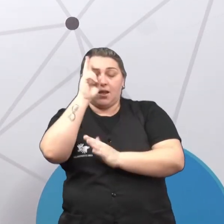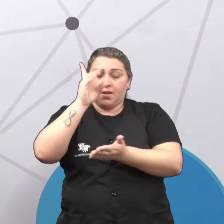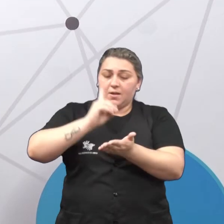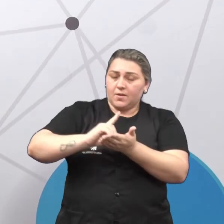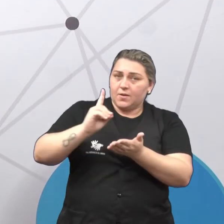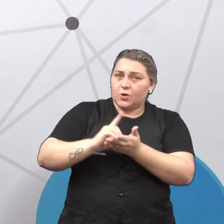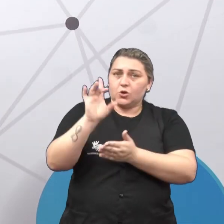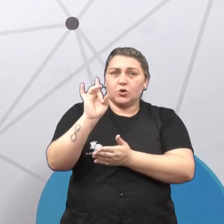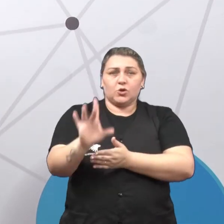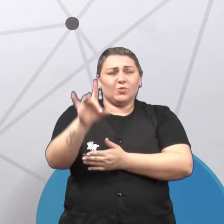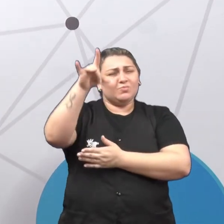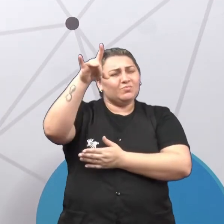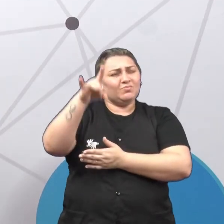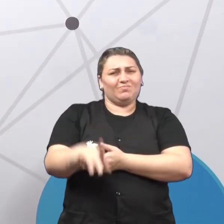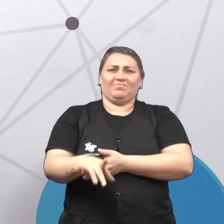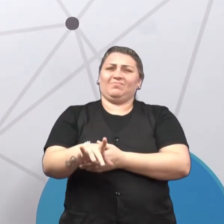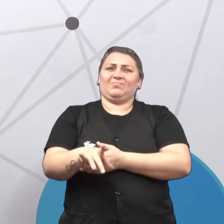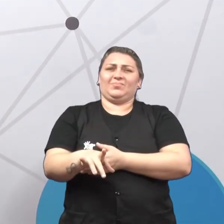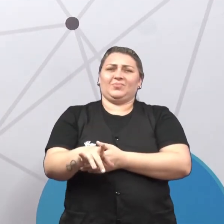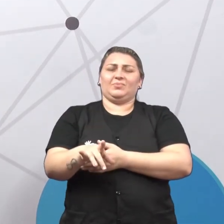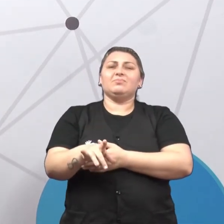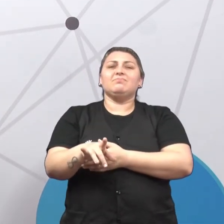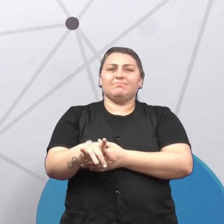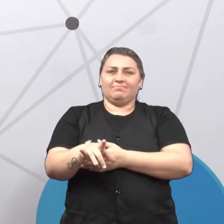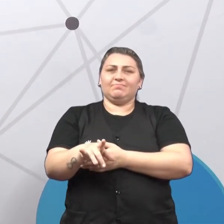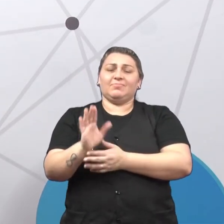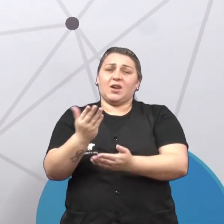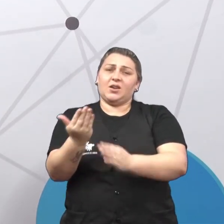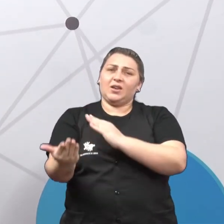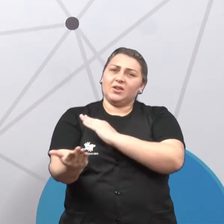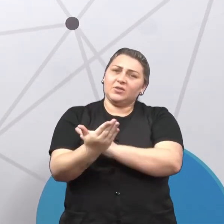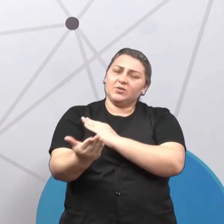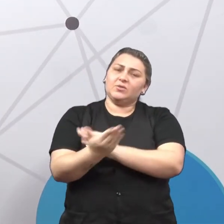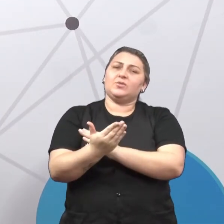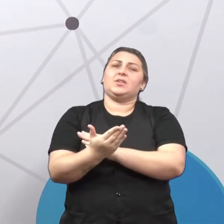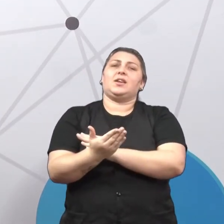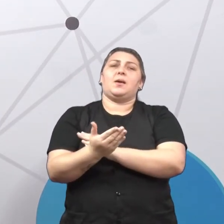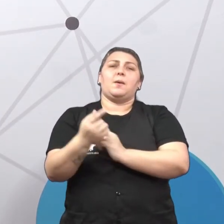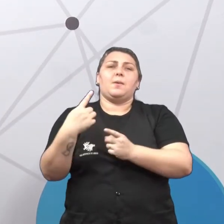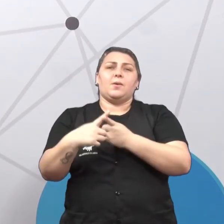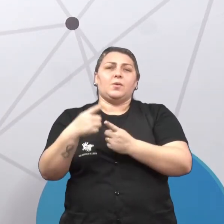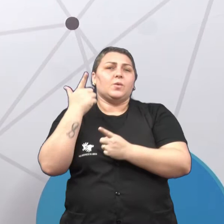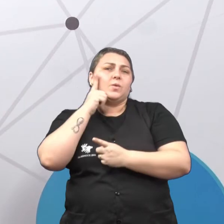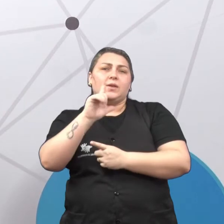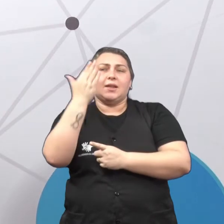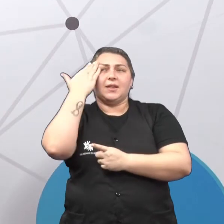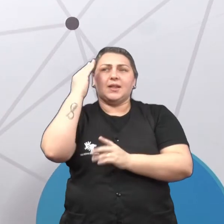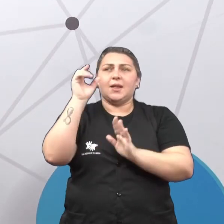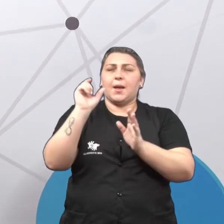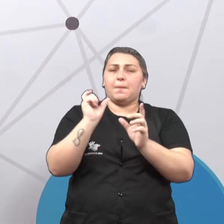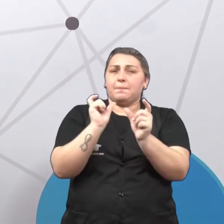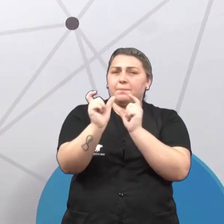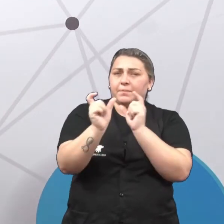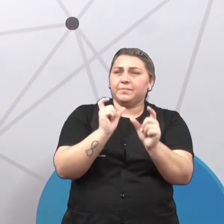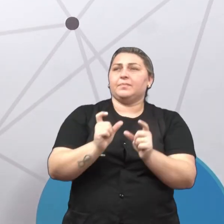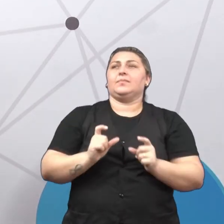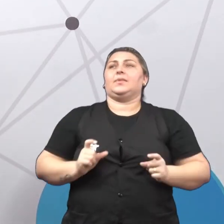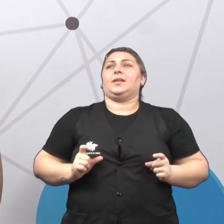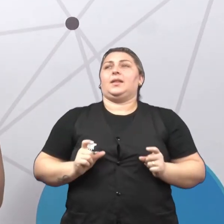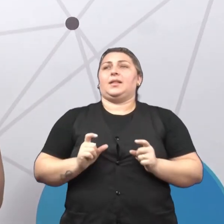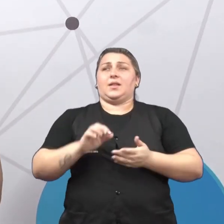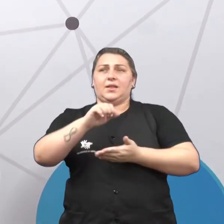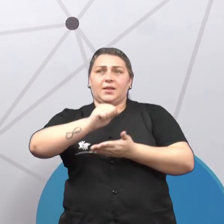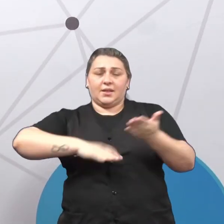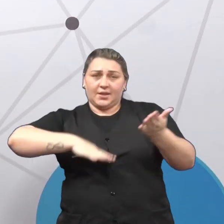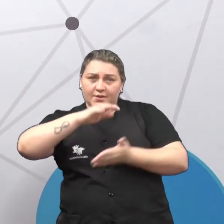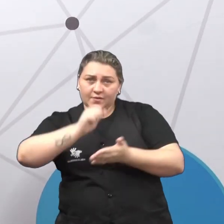dicionário, somente no último caso, né? Caso eu realmente não conseguia entender o que significa aquela palavra, tá bom? Então, vamos aí para as nossas